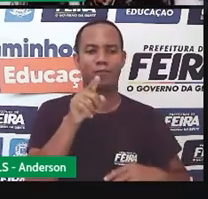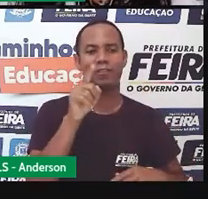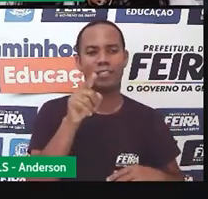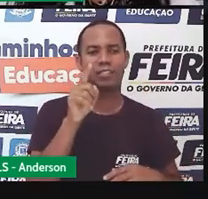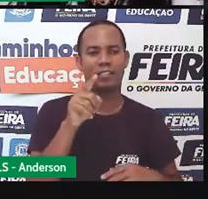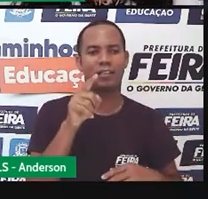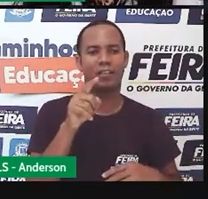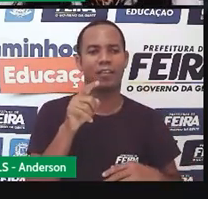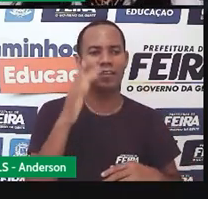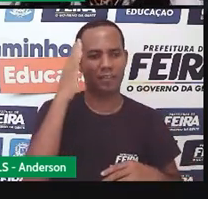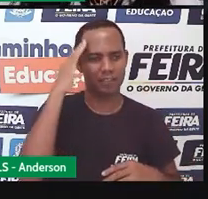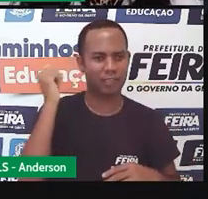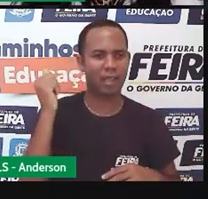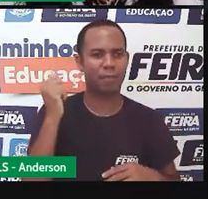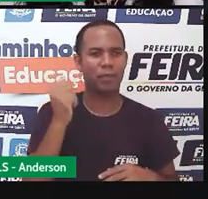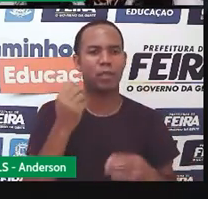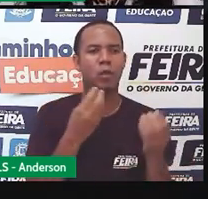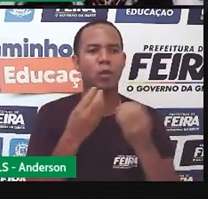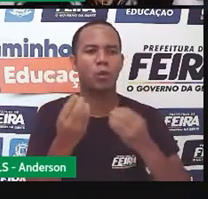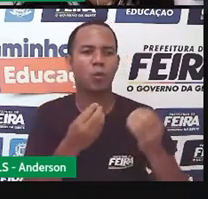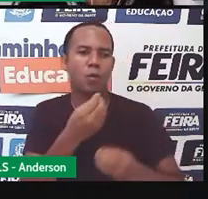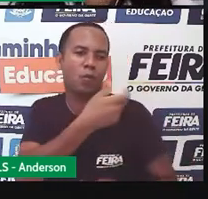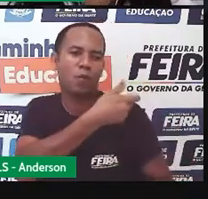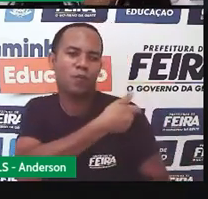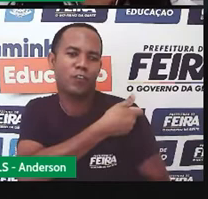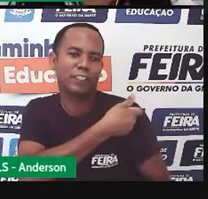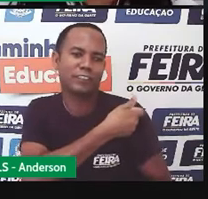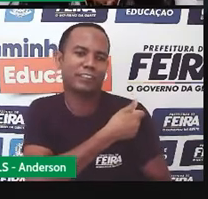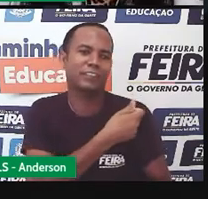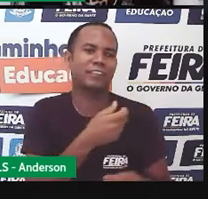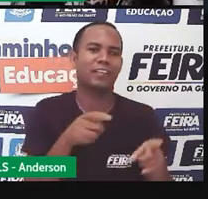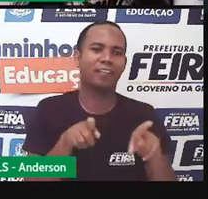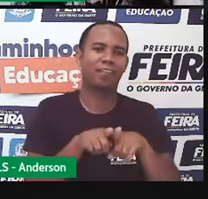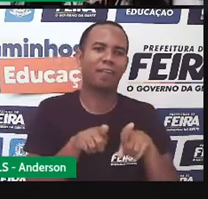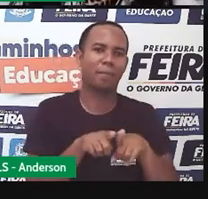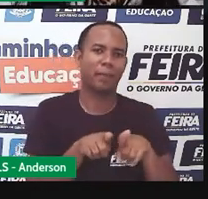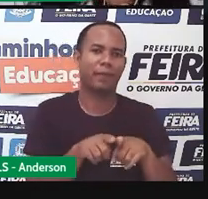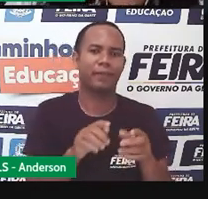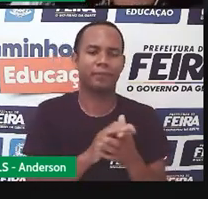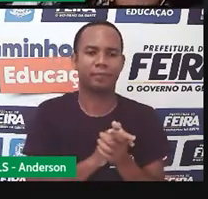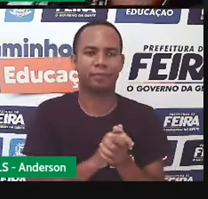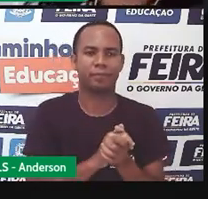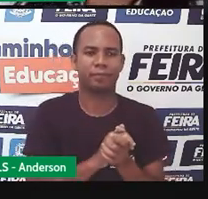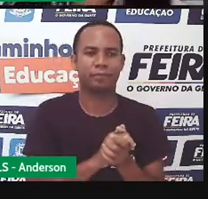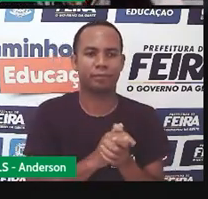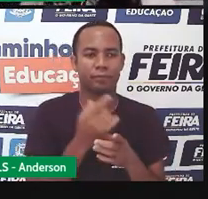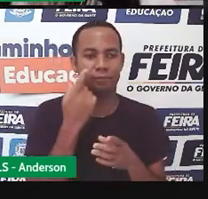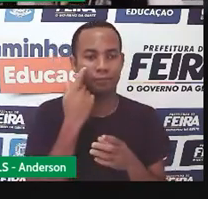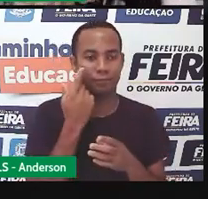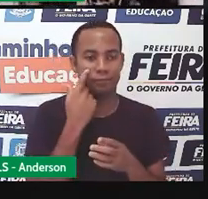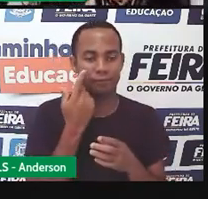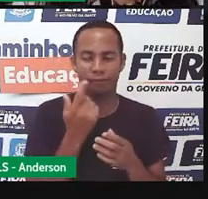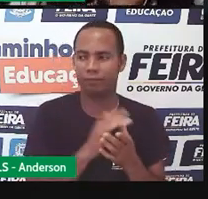sobre a vacina contra o coronavírus. Vamos lá.